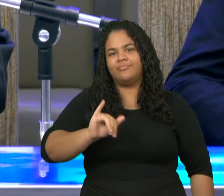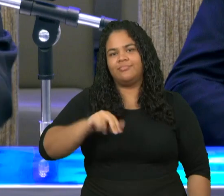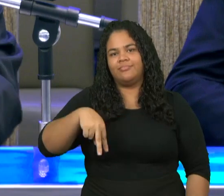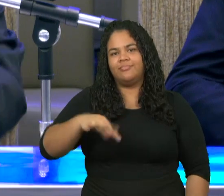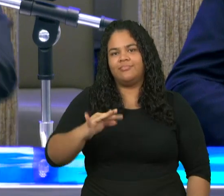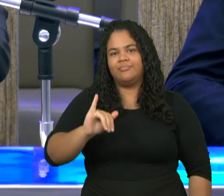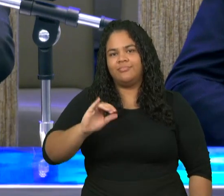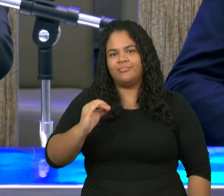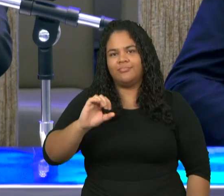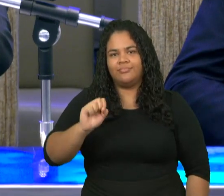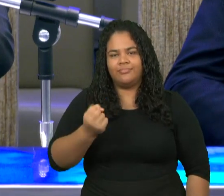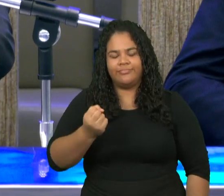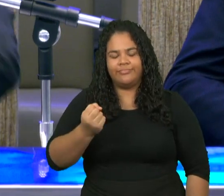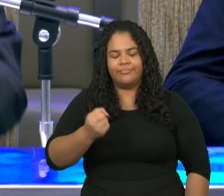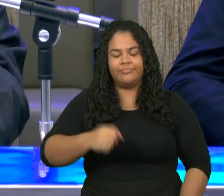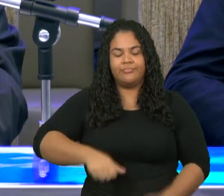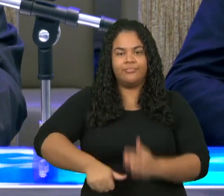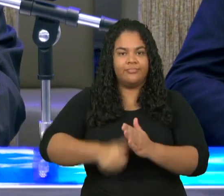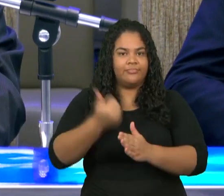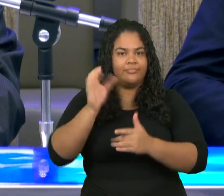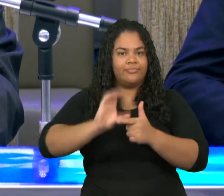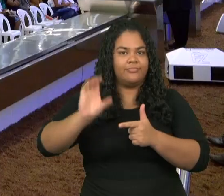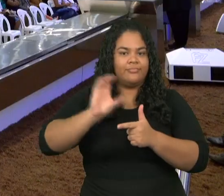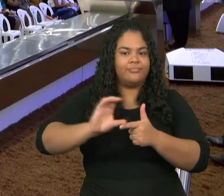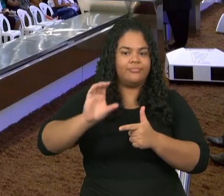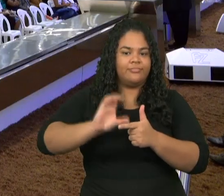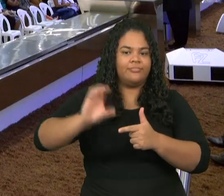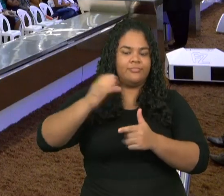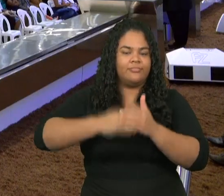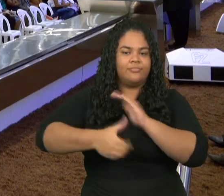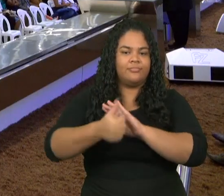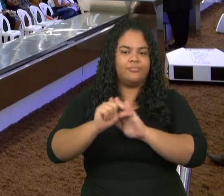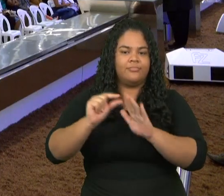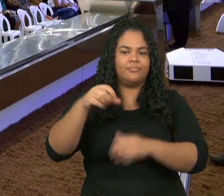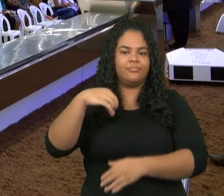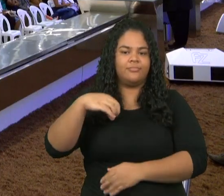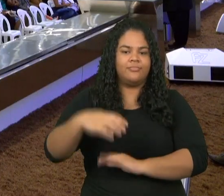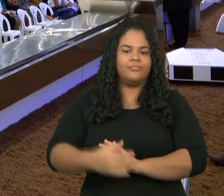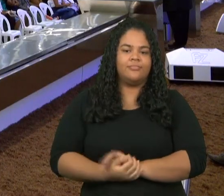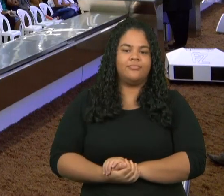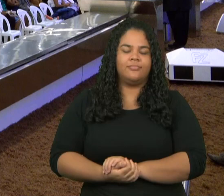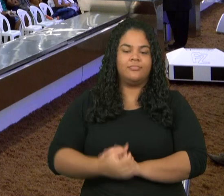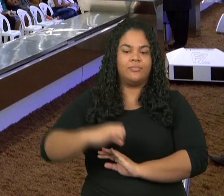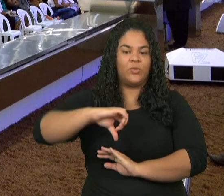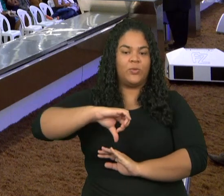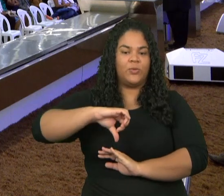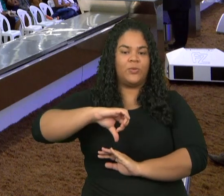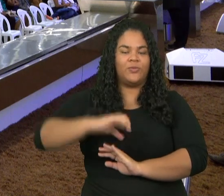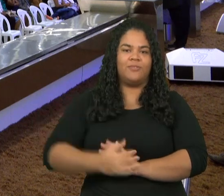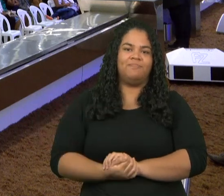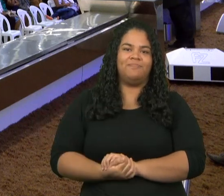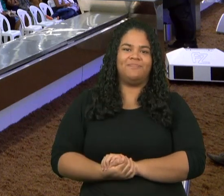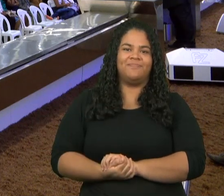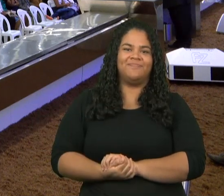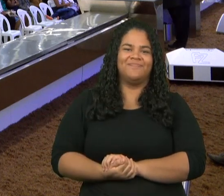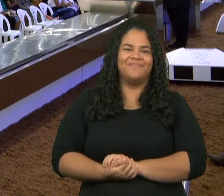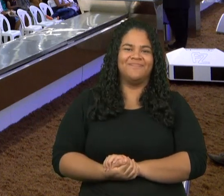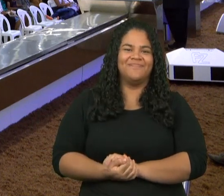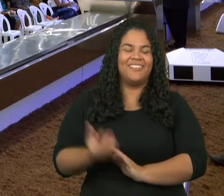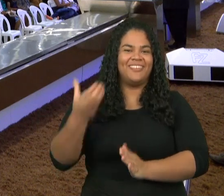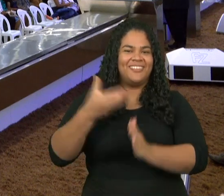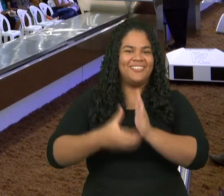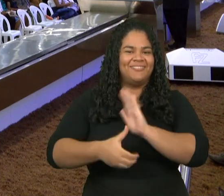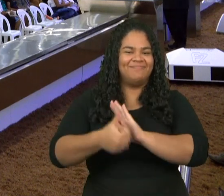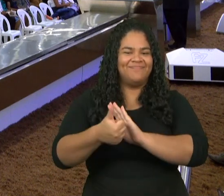favor primeira carta de Paulo aos Coríntios capítulo 1 e o versículo 9 por favor